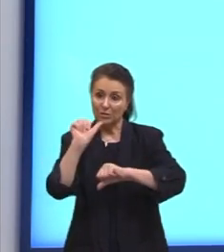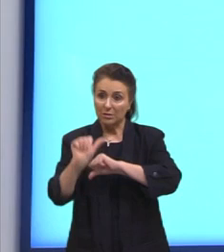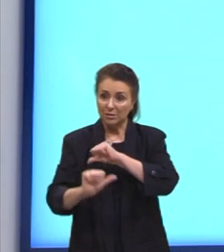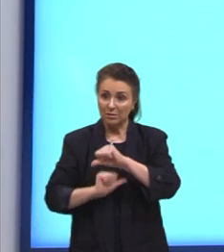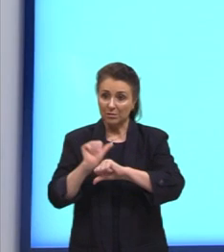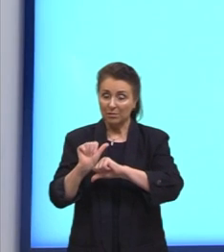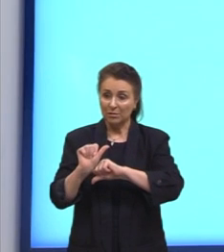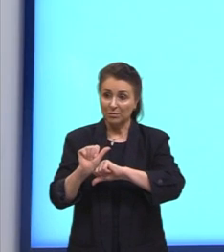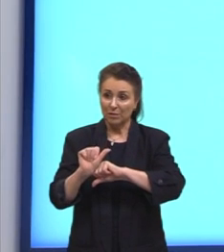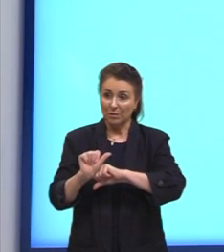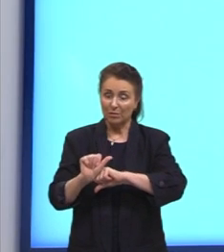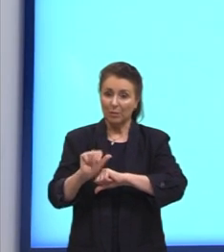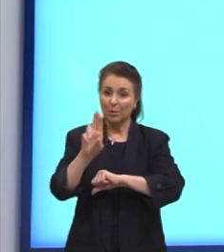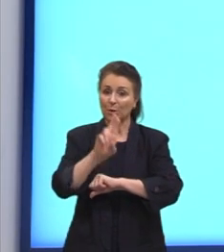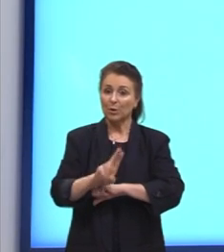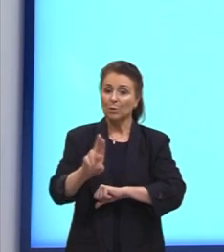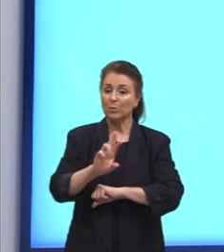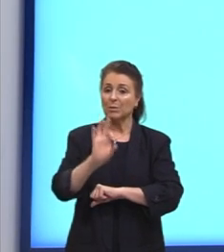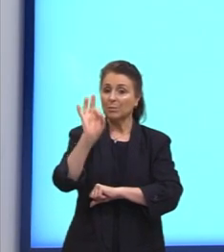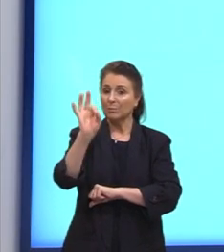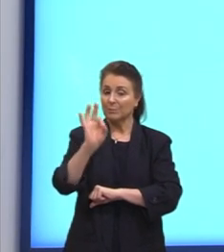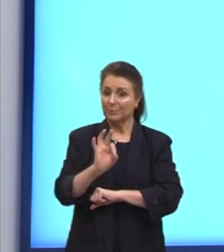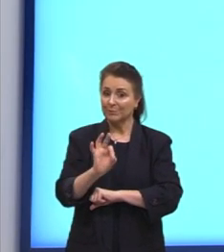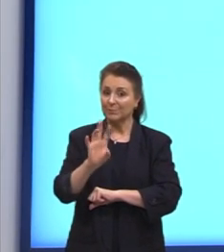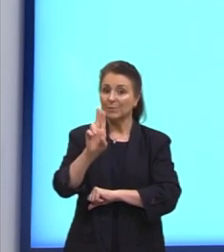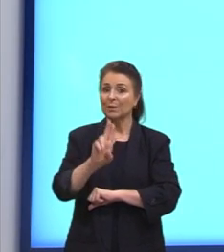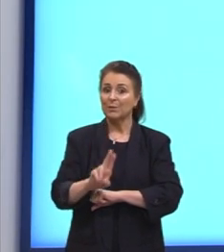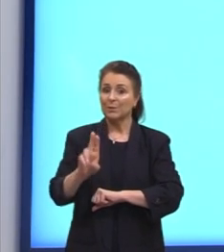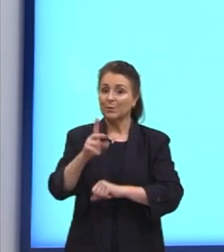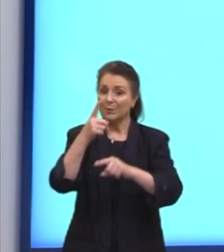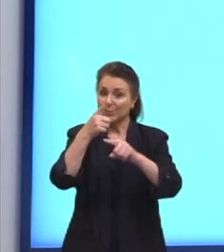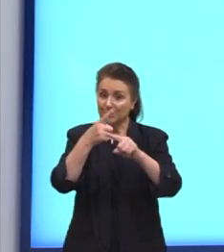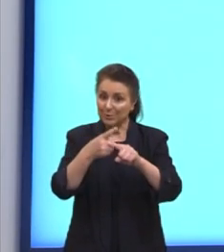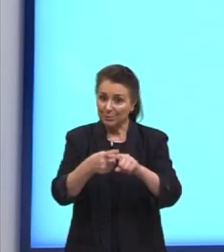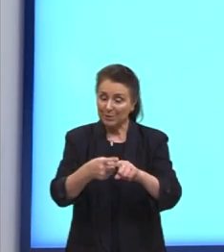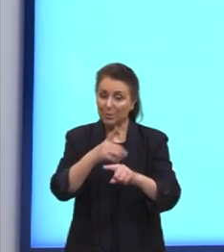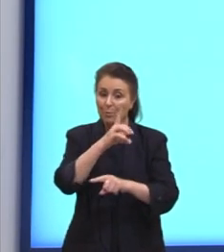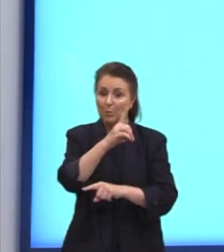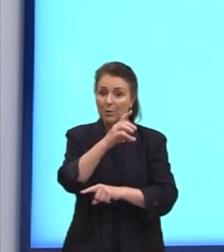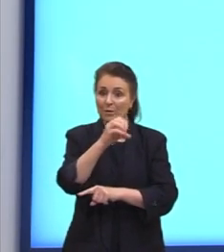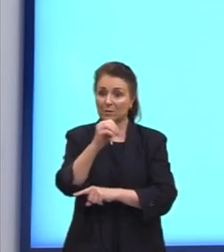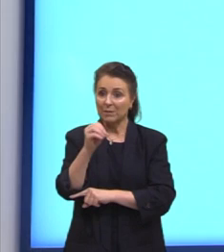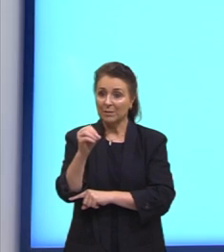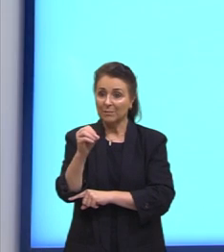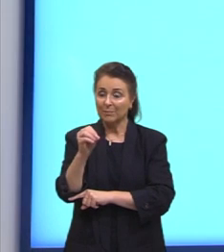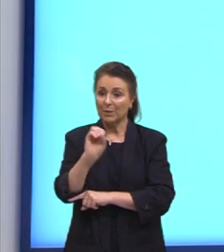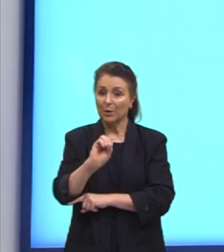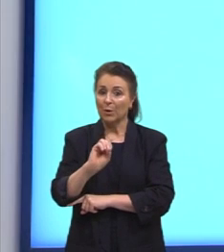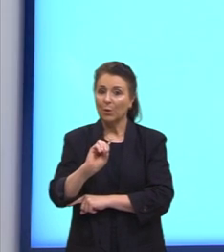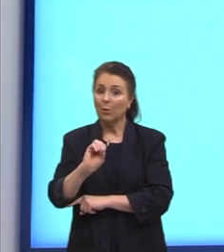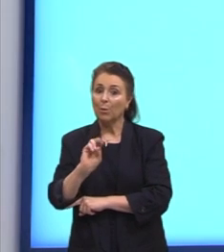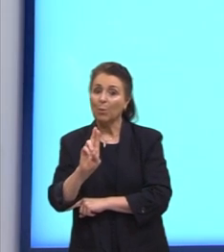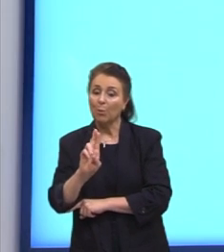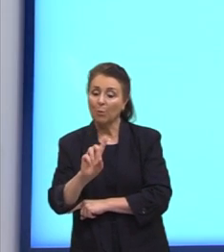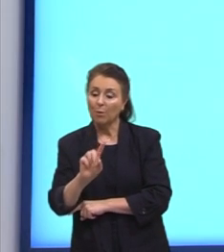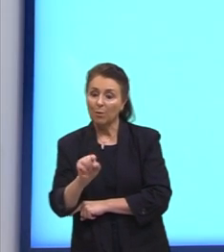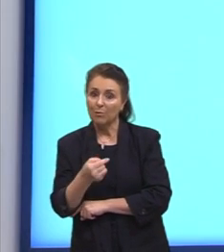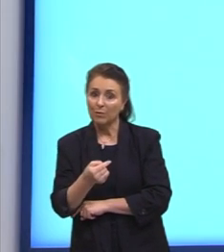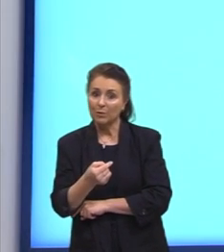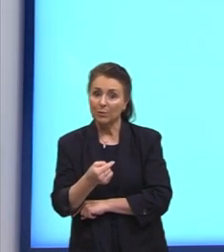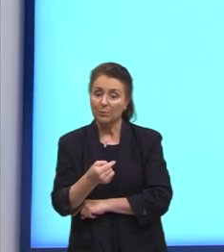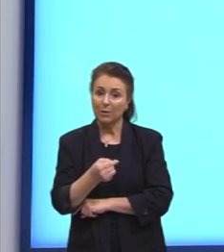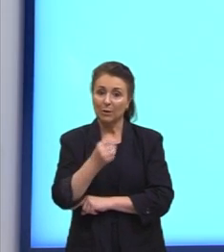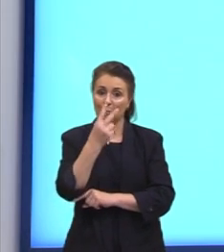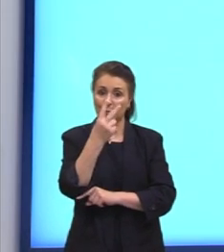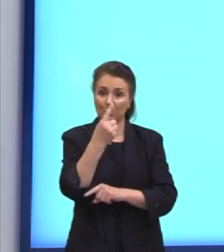e colocar o símbolo de percentual, nós multiplicamos por 100, ou a vírgula vai andar duas